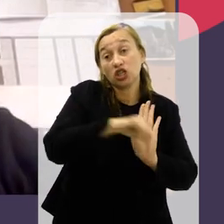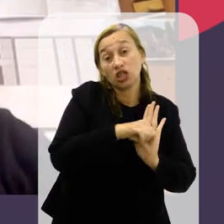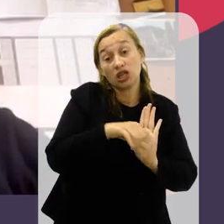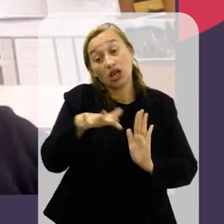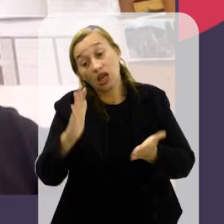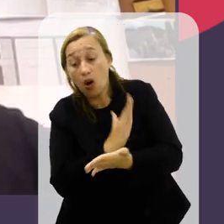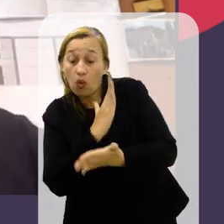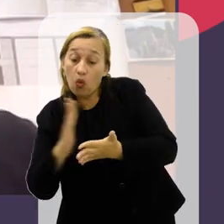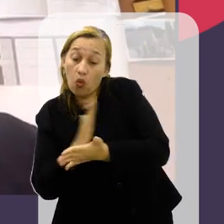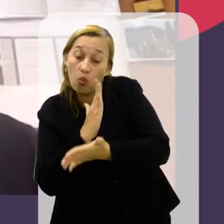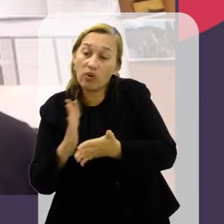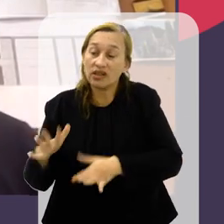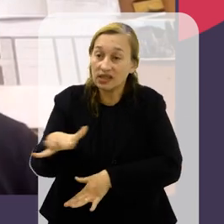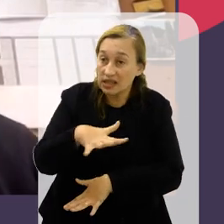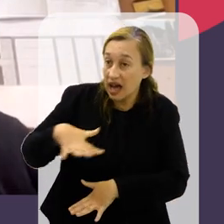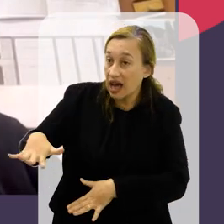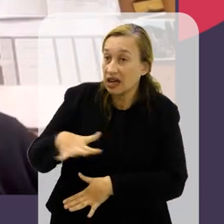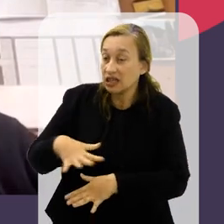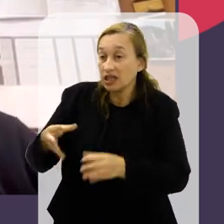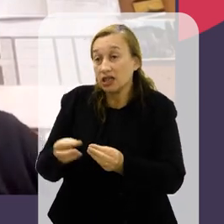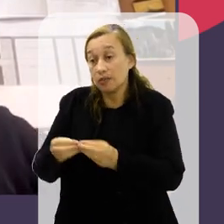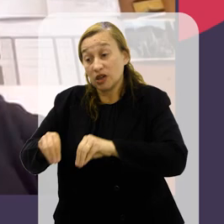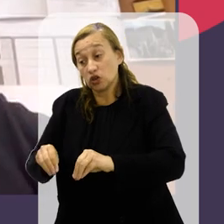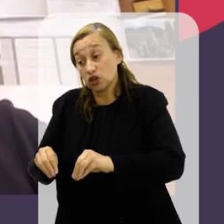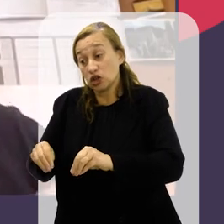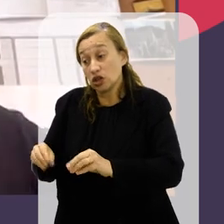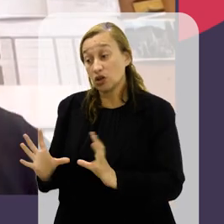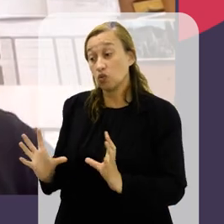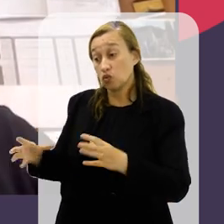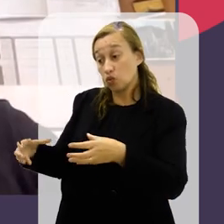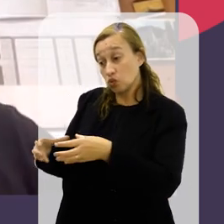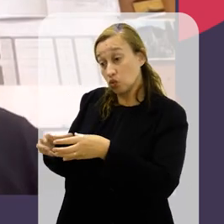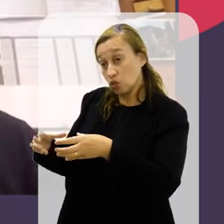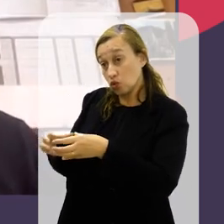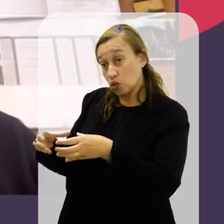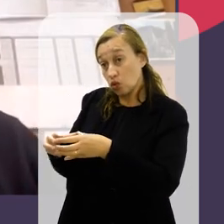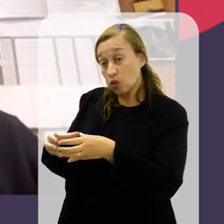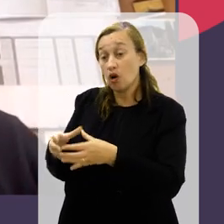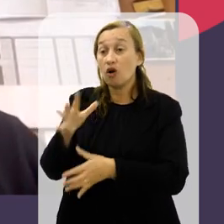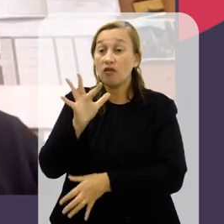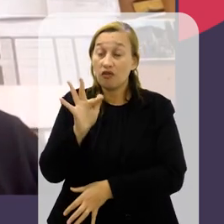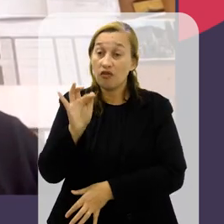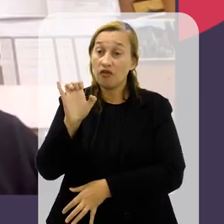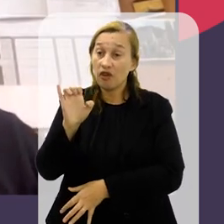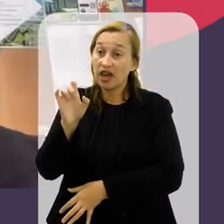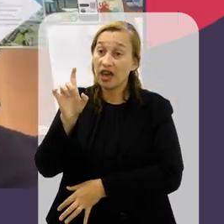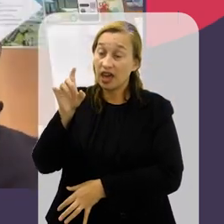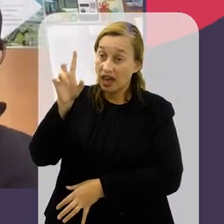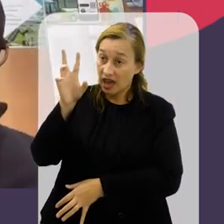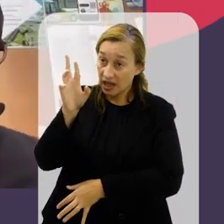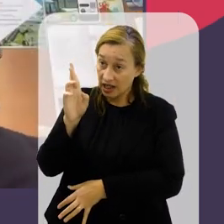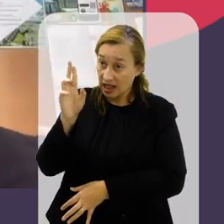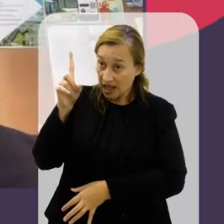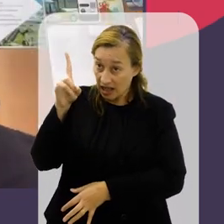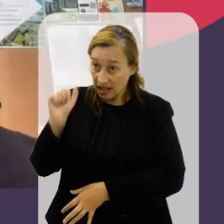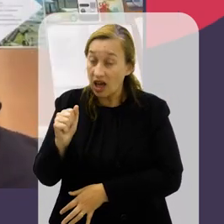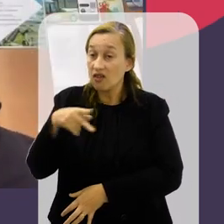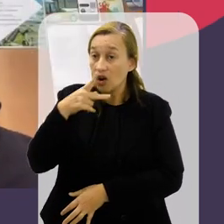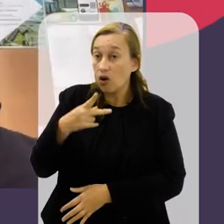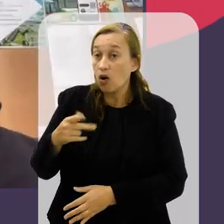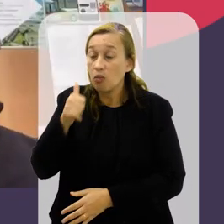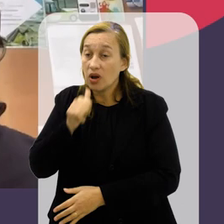tipos de crime em certas áreas que afetam certos grupos, como o Fernando bem colocou, mulheres,